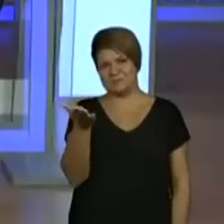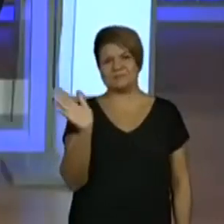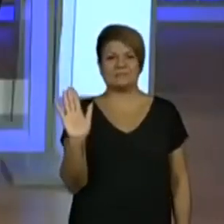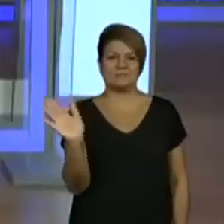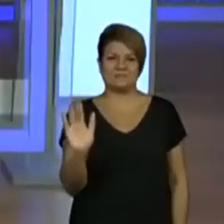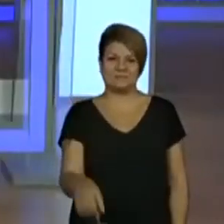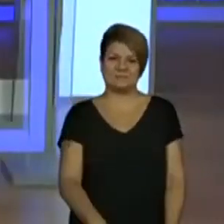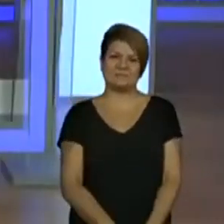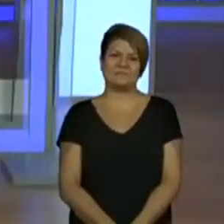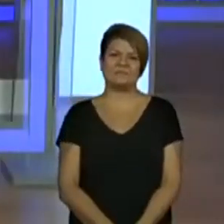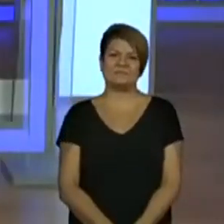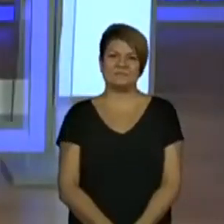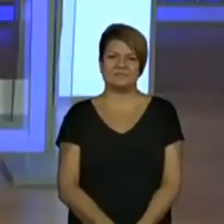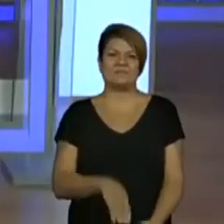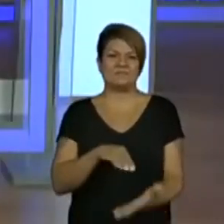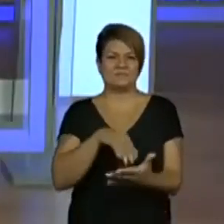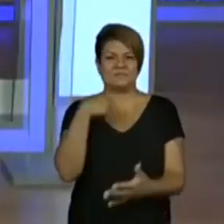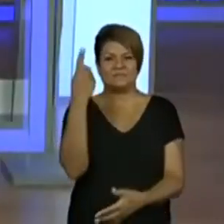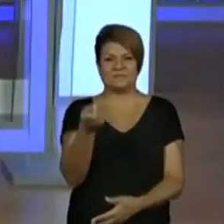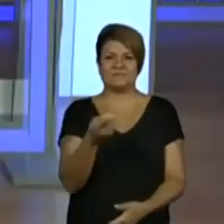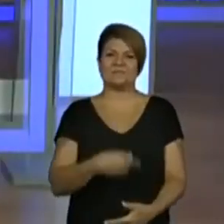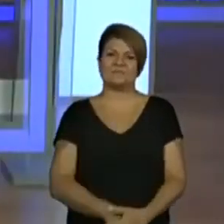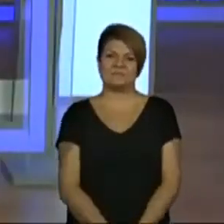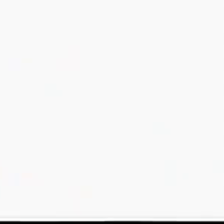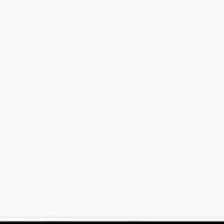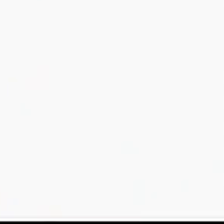Tchau. Até a próxima. Até a próxima.